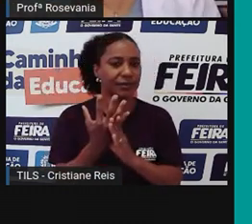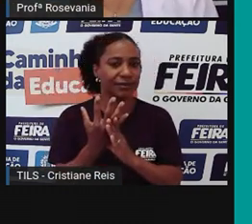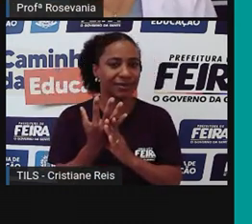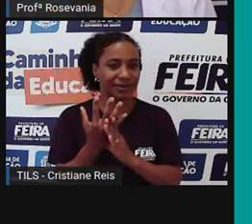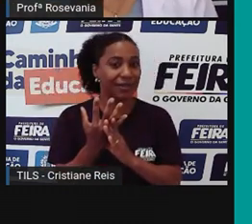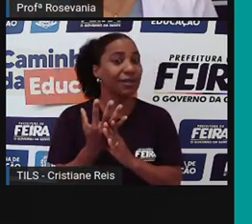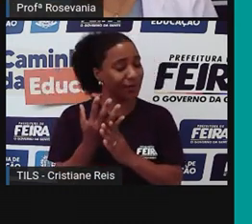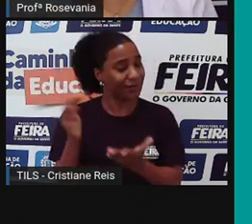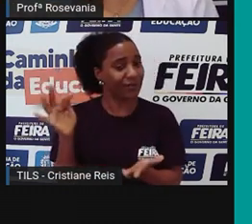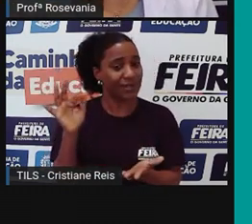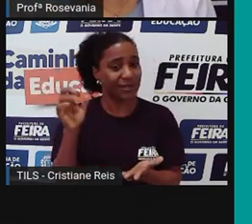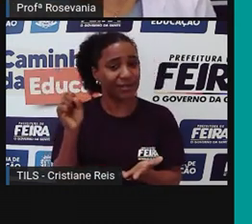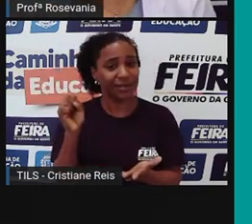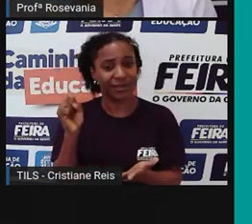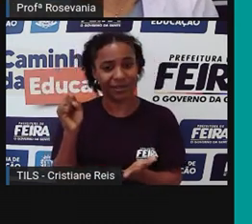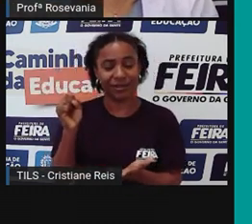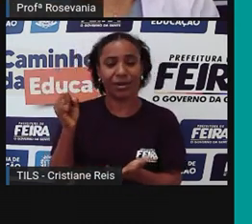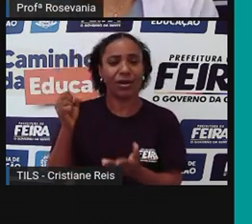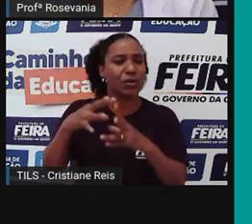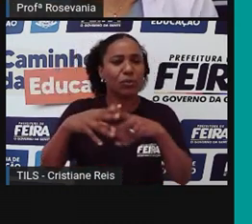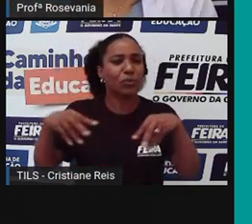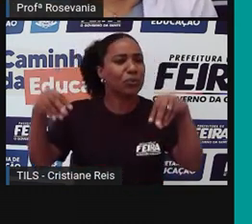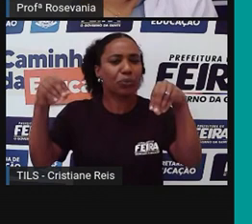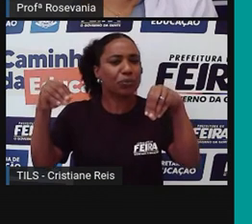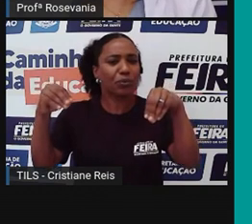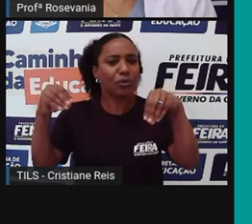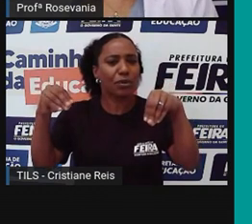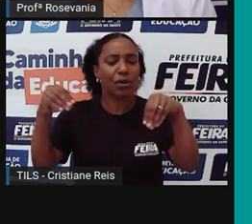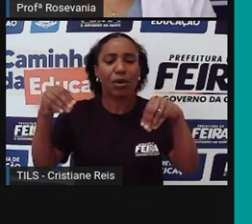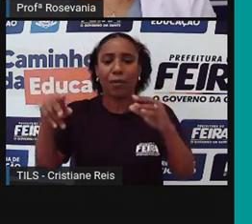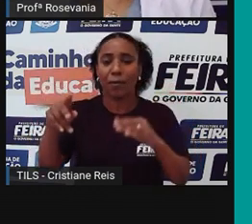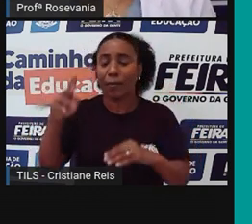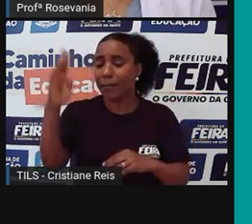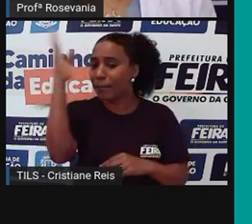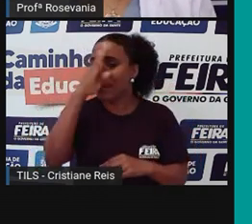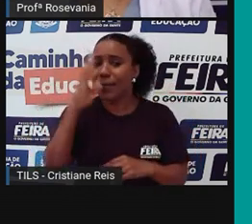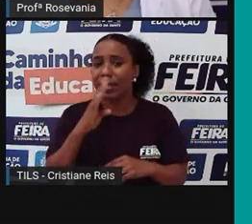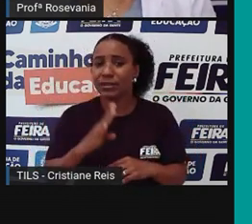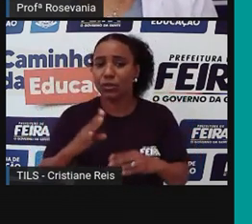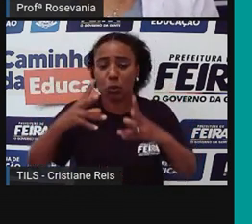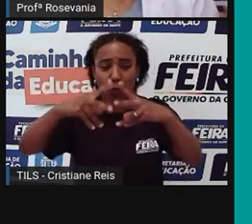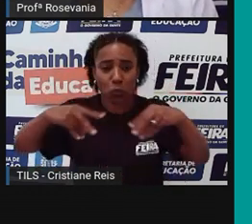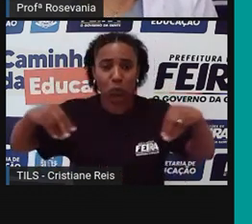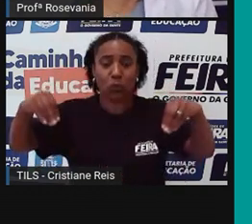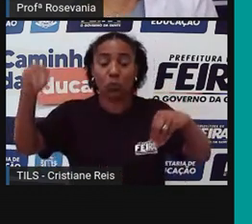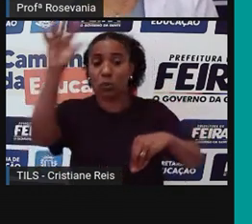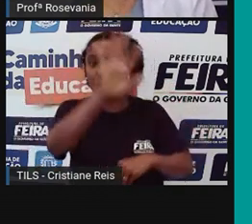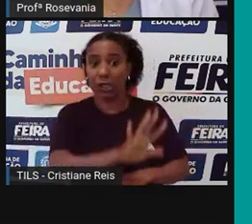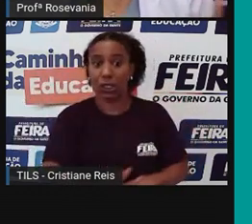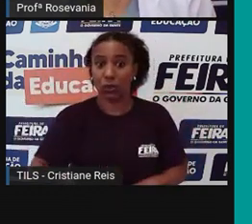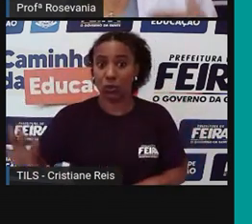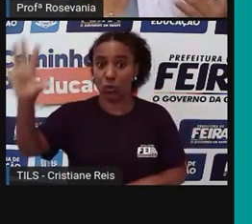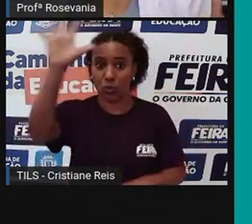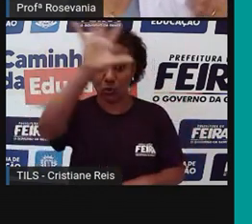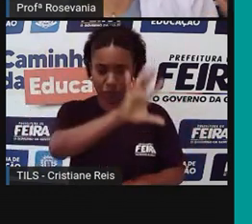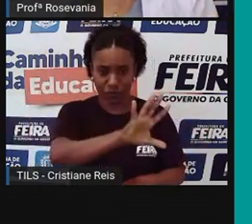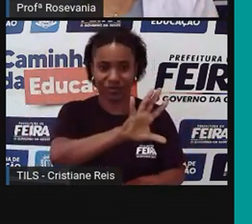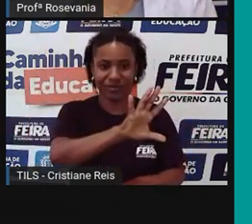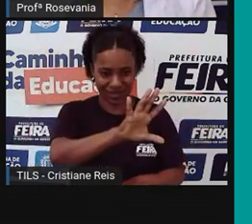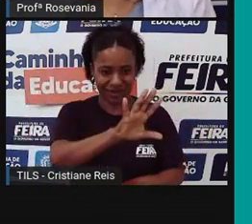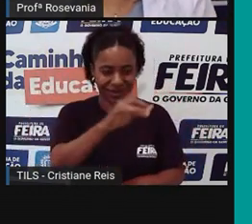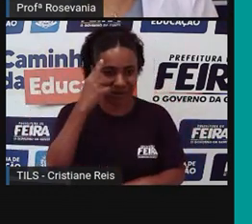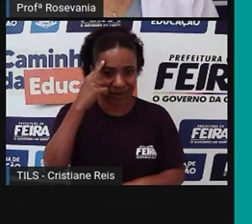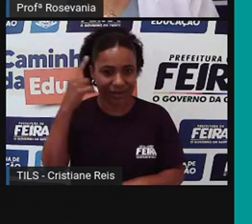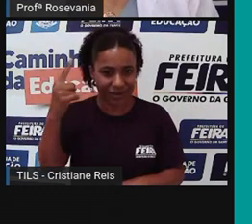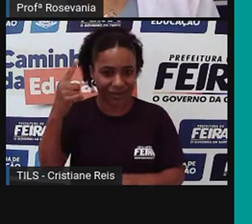da própria formação territorial do Brasil. A gente tinha logo no início a divisão das capitanias